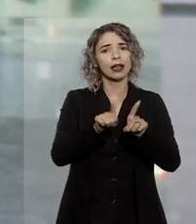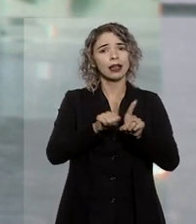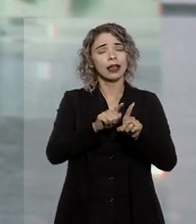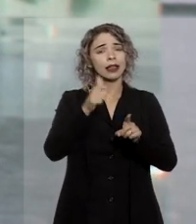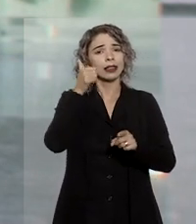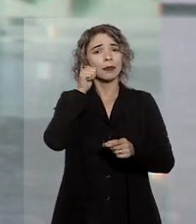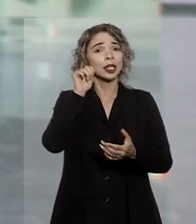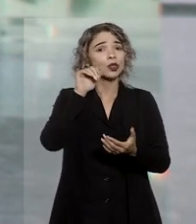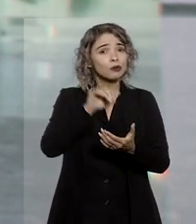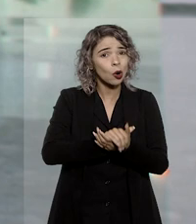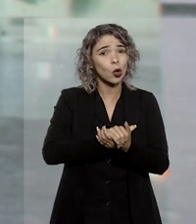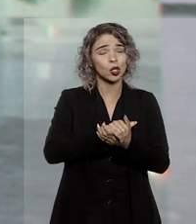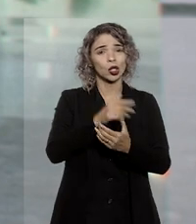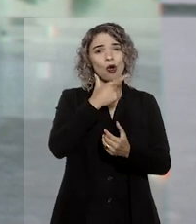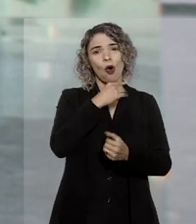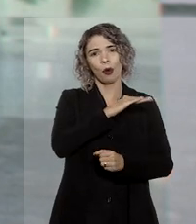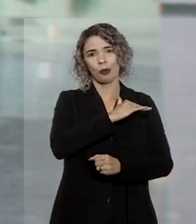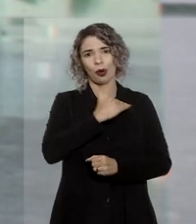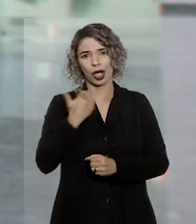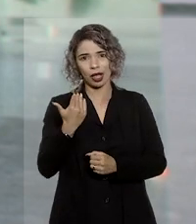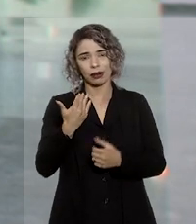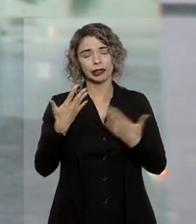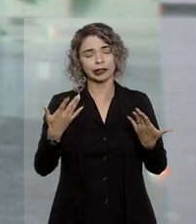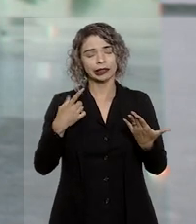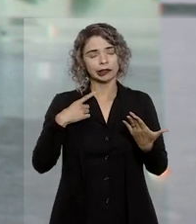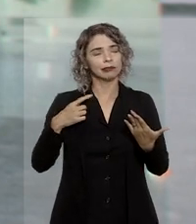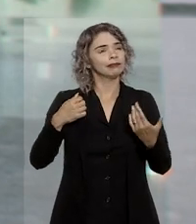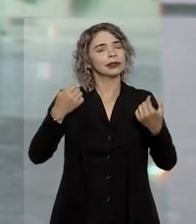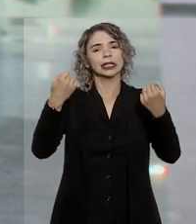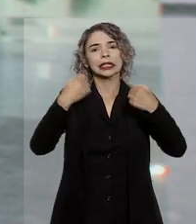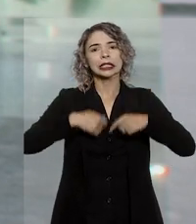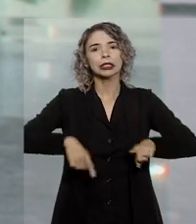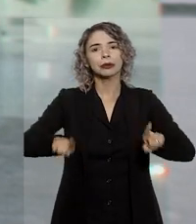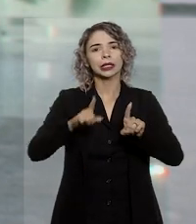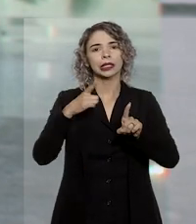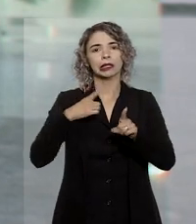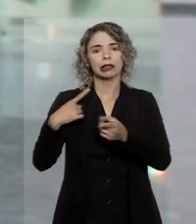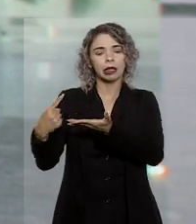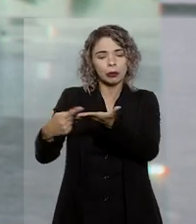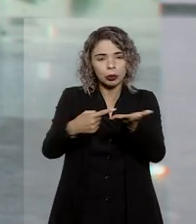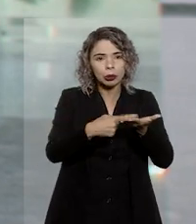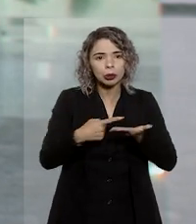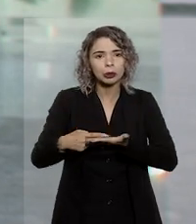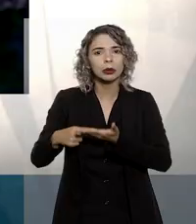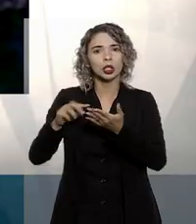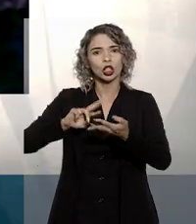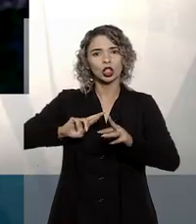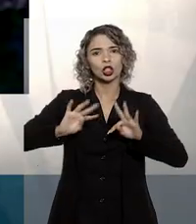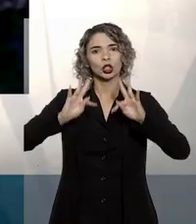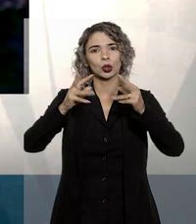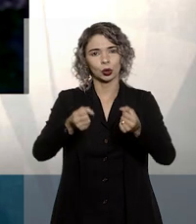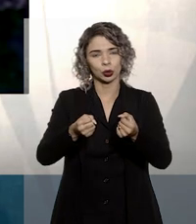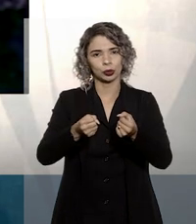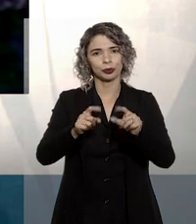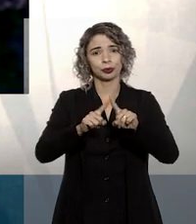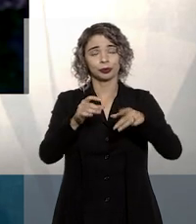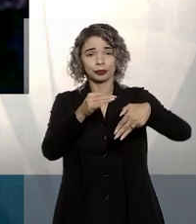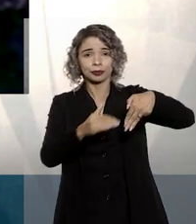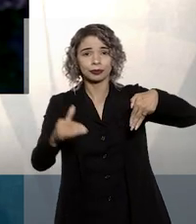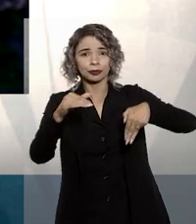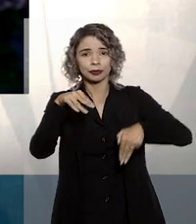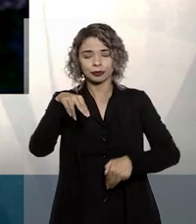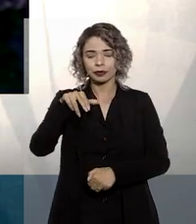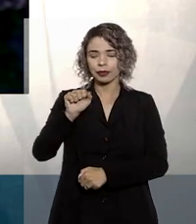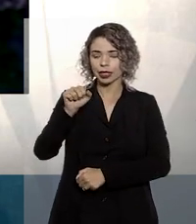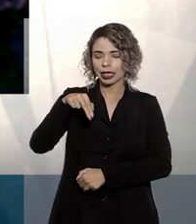beneficiárias, o Tribunal Paulista decidiu ser dispensável a formação do lites consórcio passivo. Segundo a relatora, a ministra